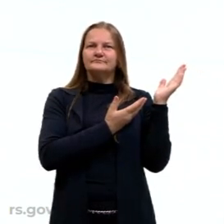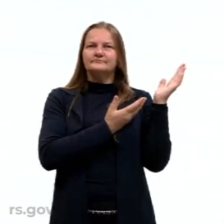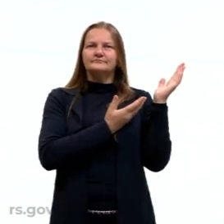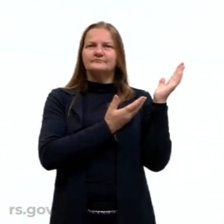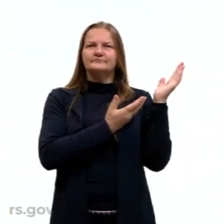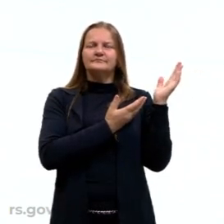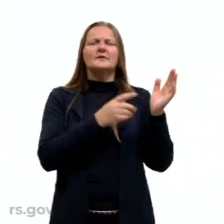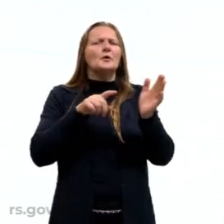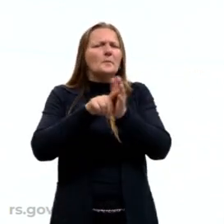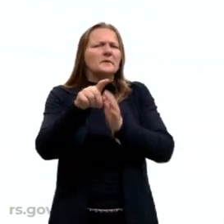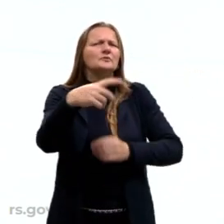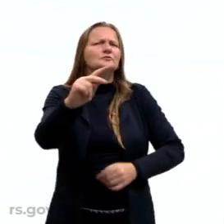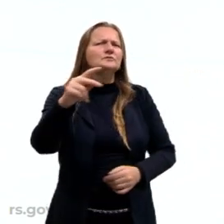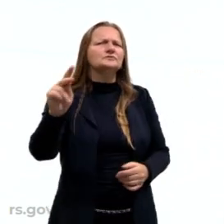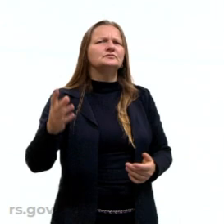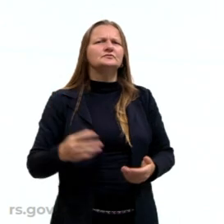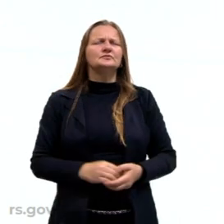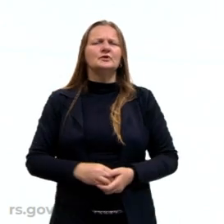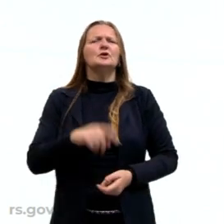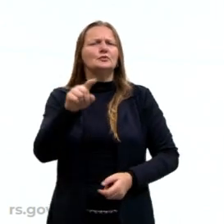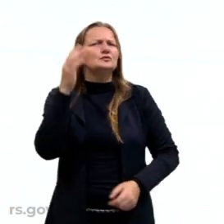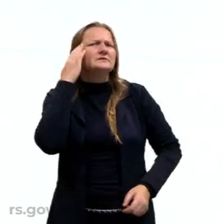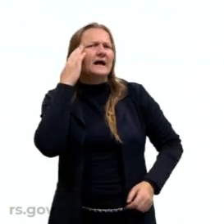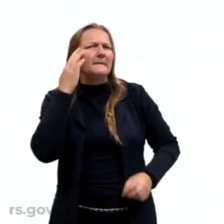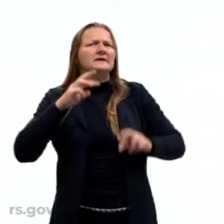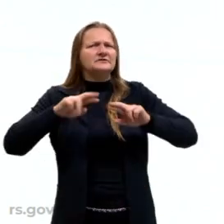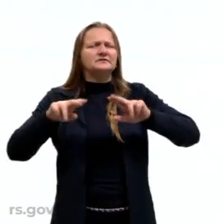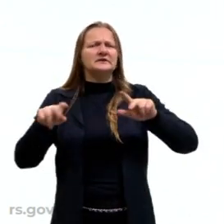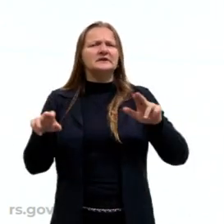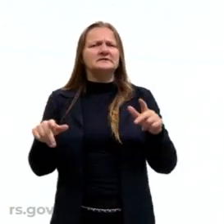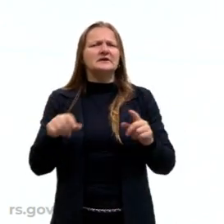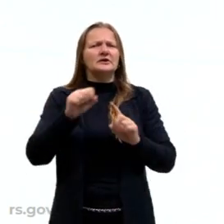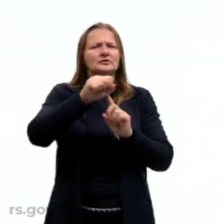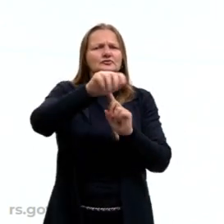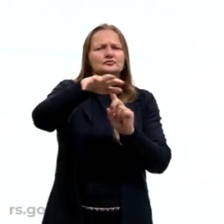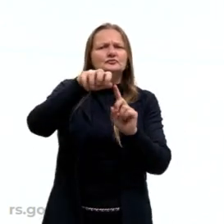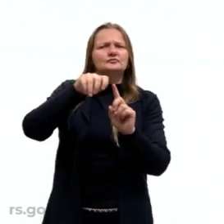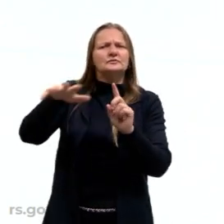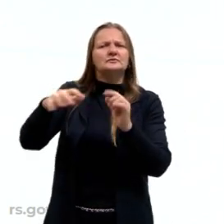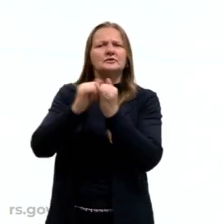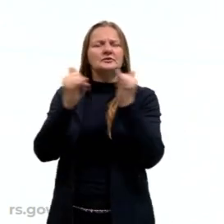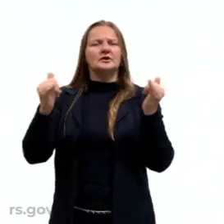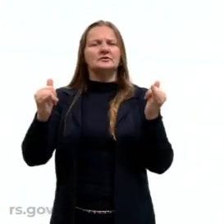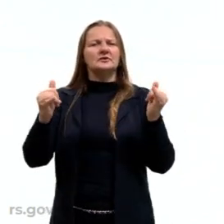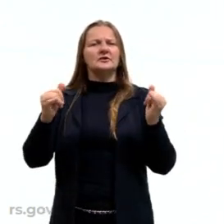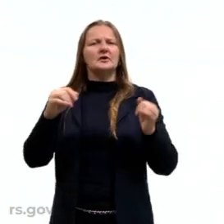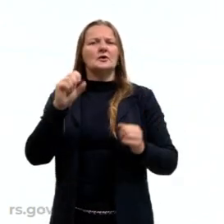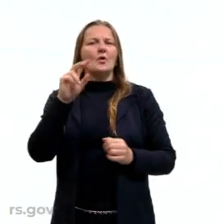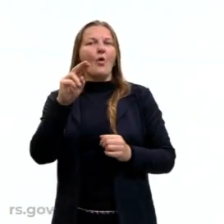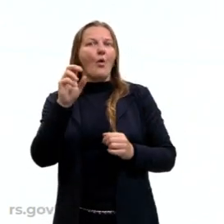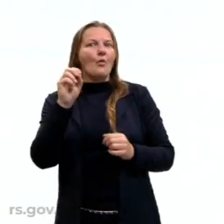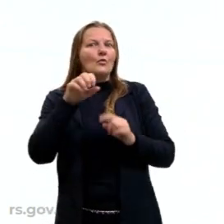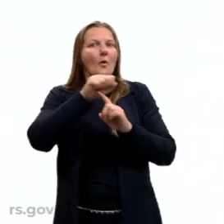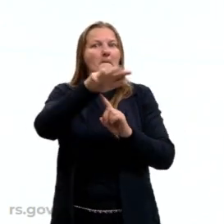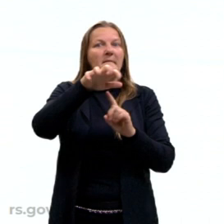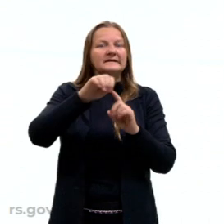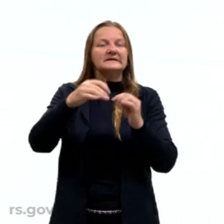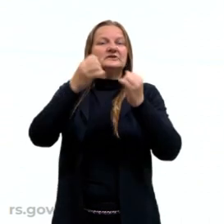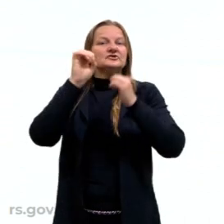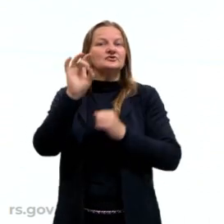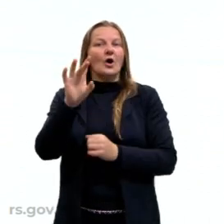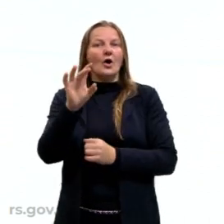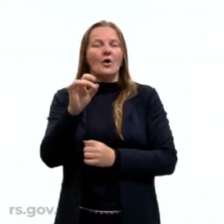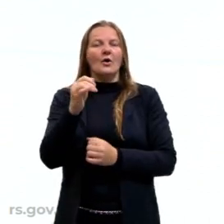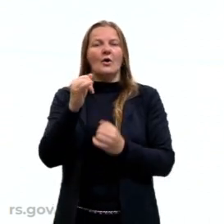ó. E aí eu pergunto para ti, tu sabe a diferença entre matriz energética e matriz elétrica? Essa é a minha pergunta hoje,